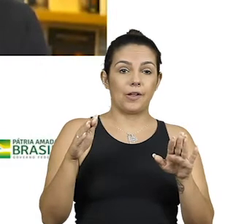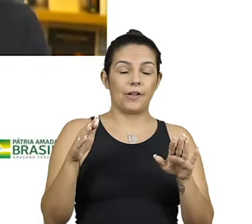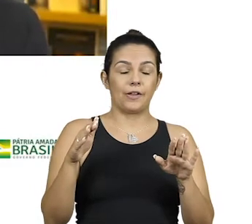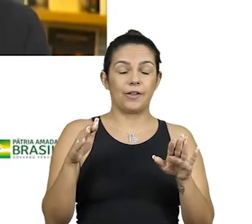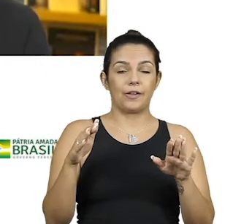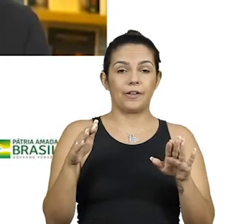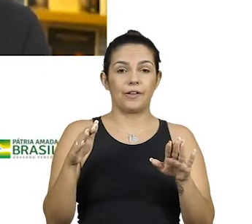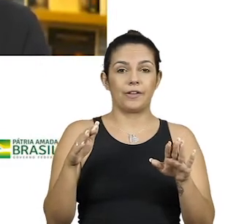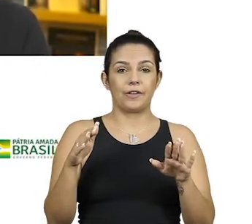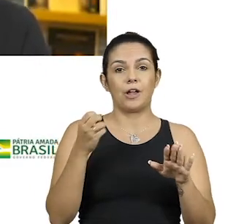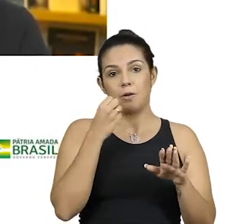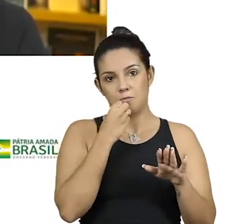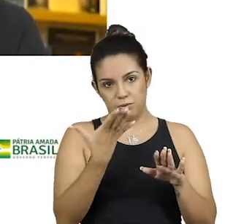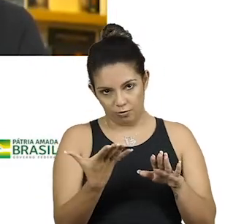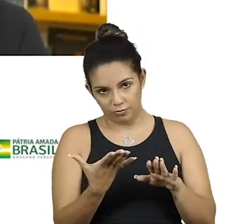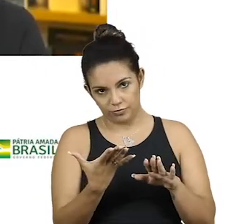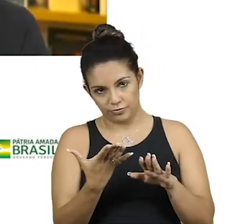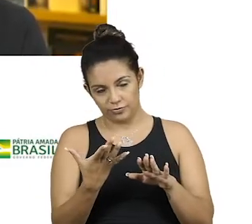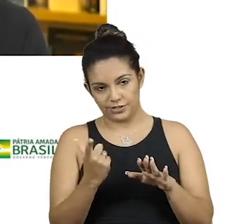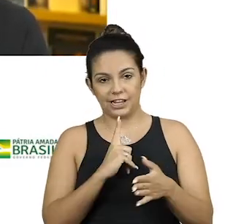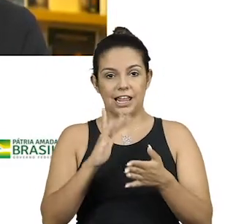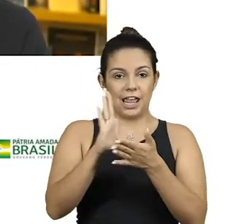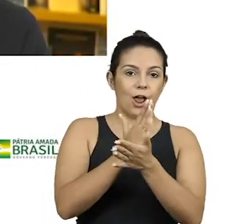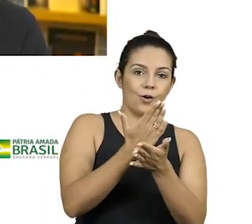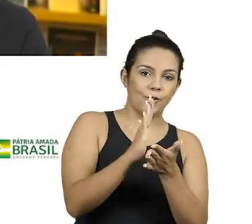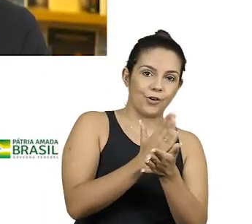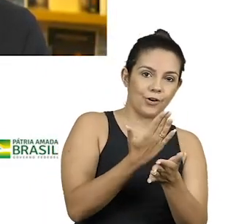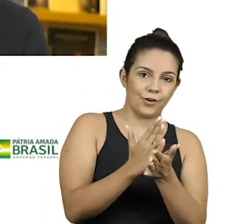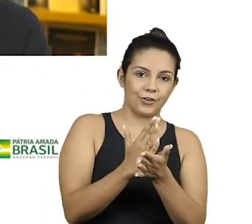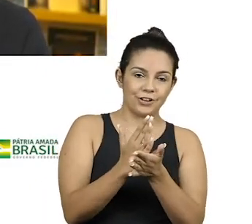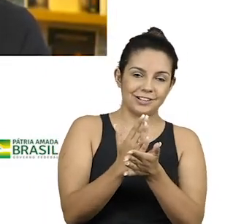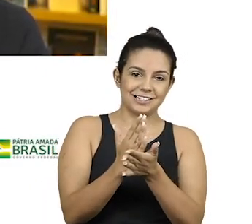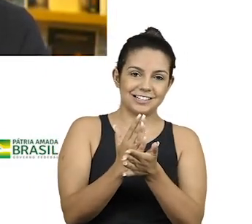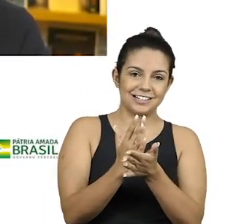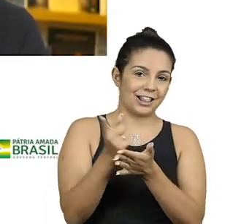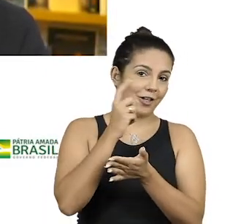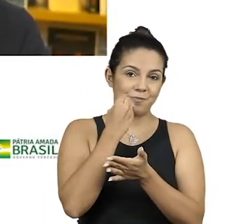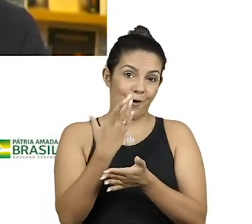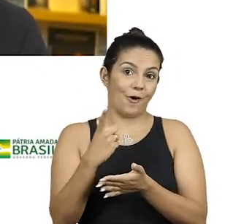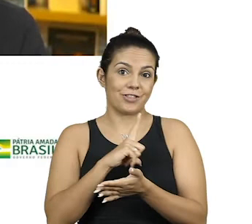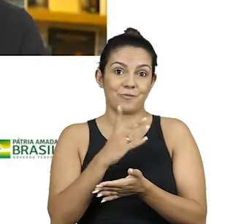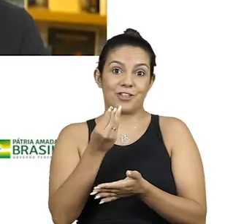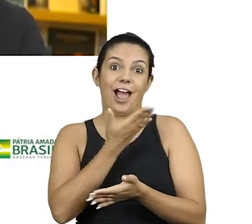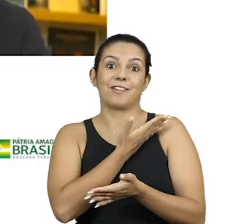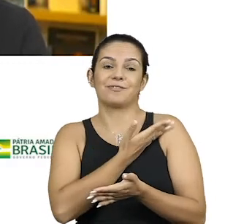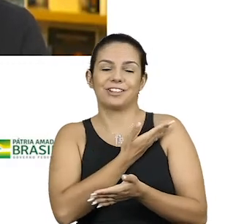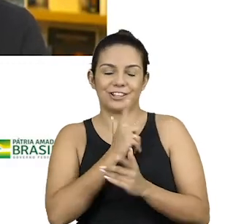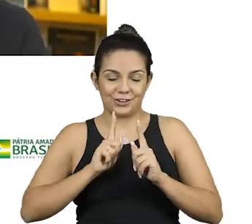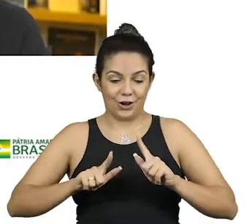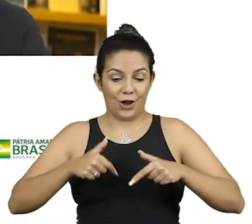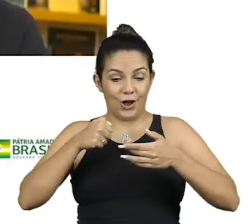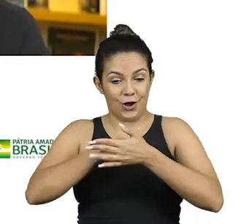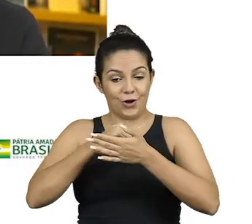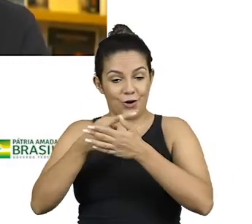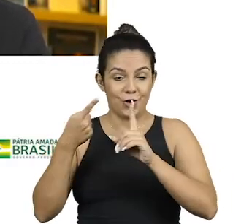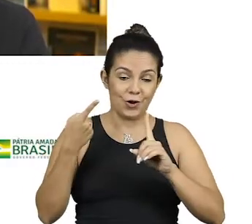Em algumas instâncias, eu luto contra isso, eu procuro... Por quê?